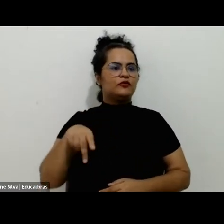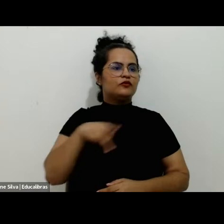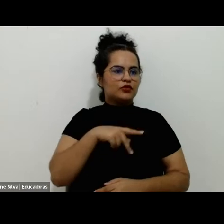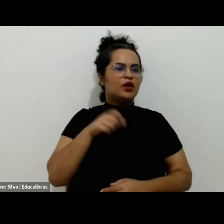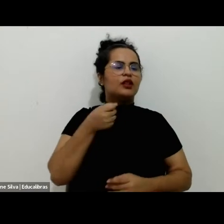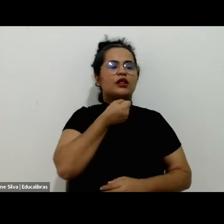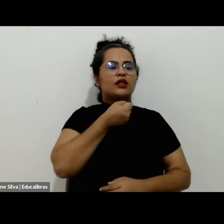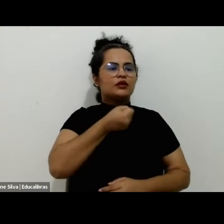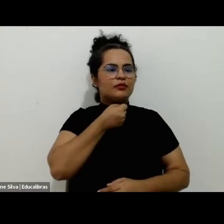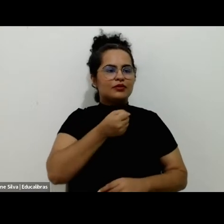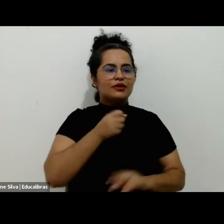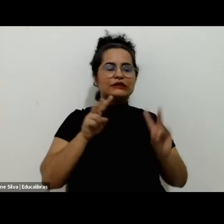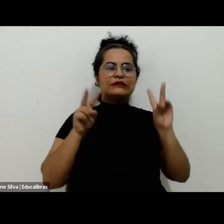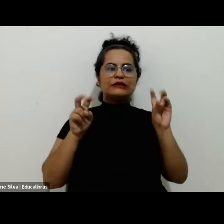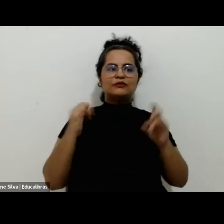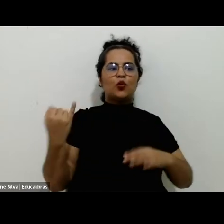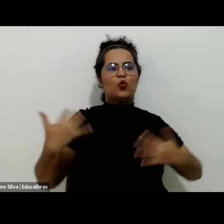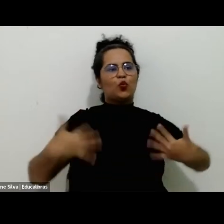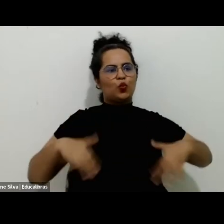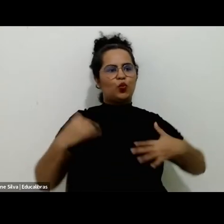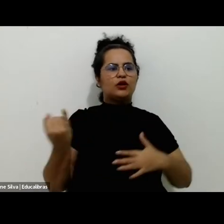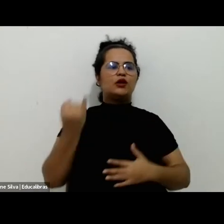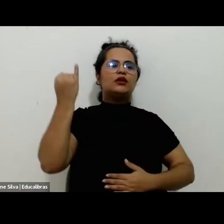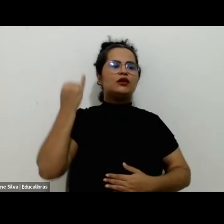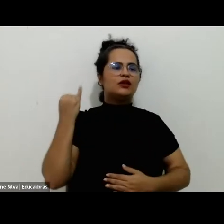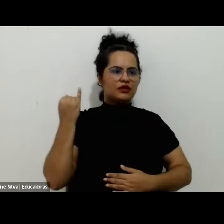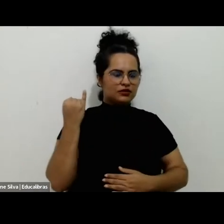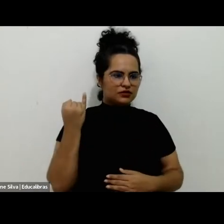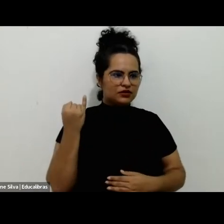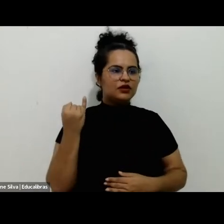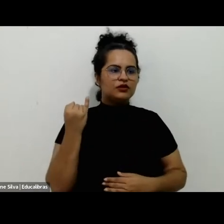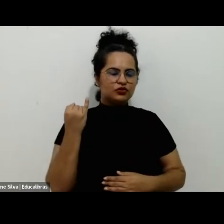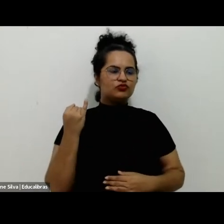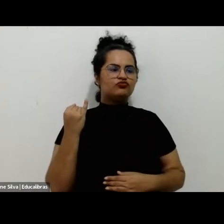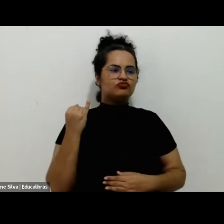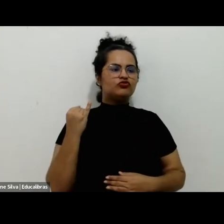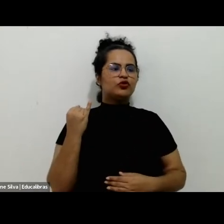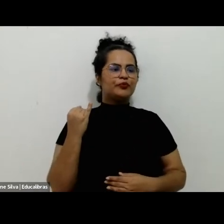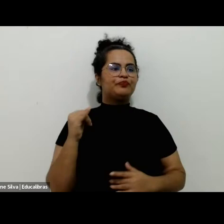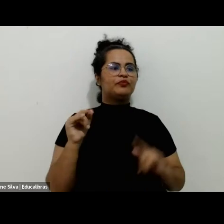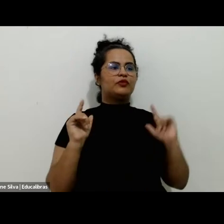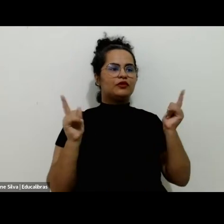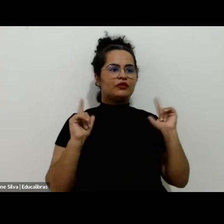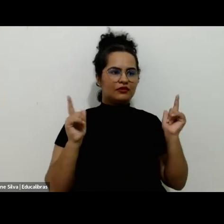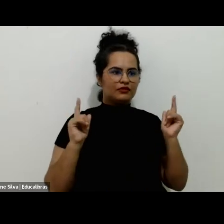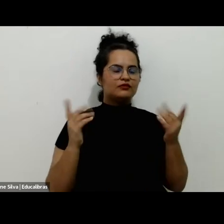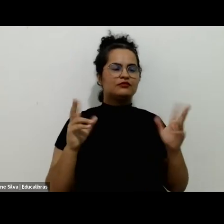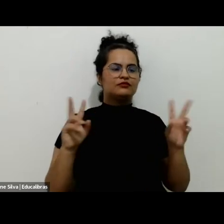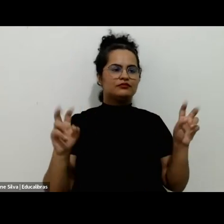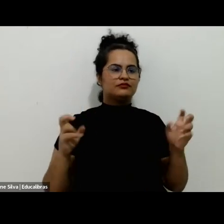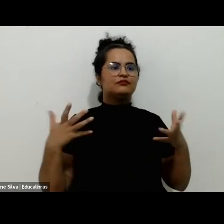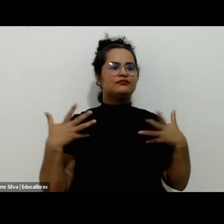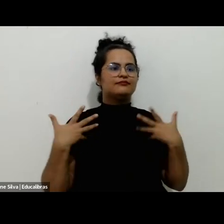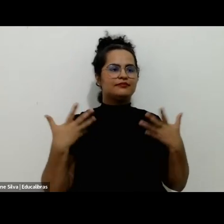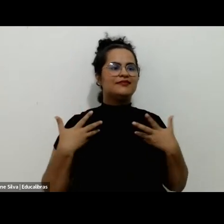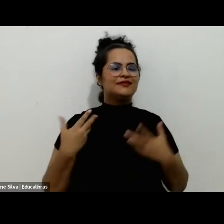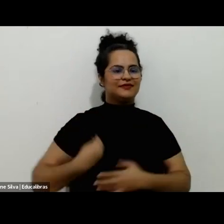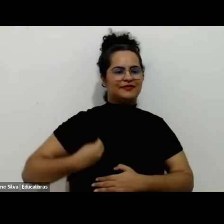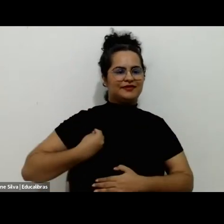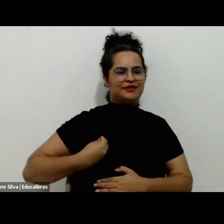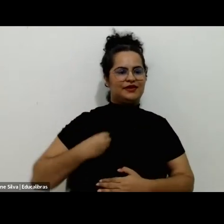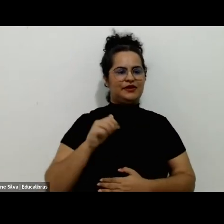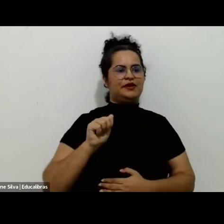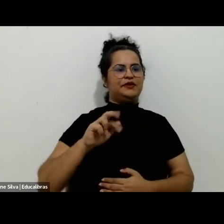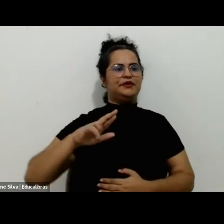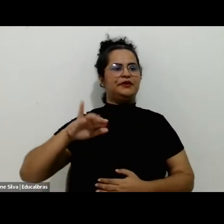o tema, explorando horizontes digitais, onde estão do lazer. E contamos hoje com a presença da Áurea Vieira Gonçalves,